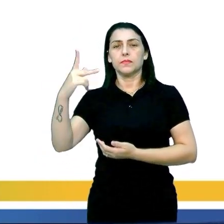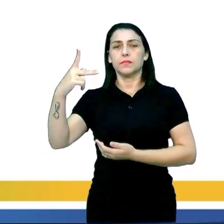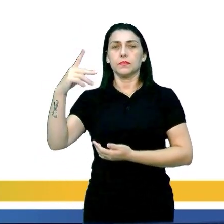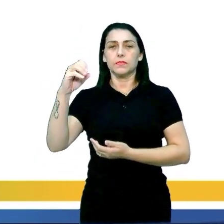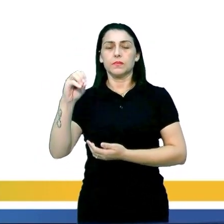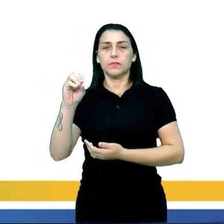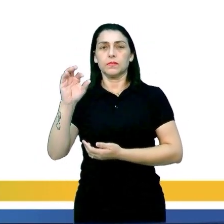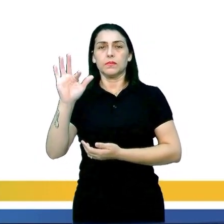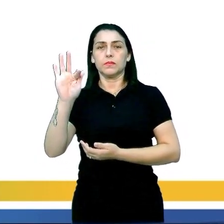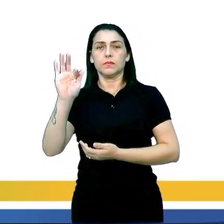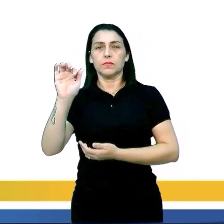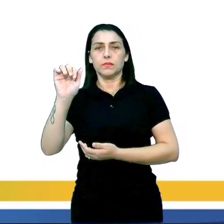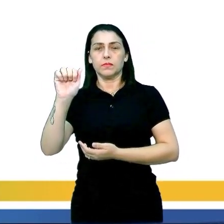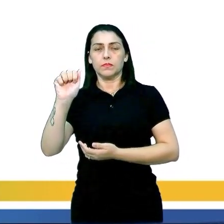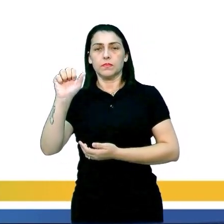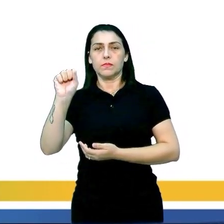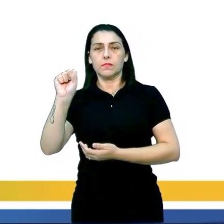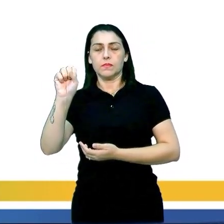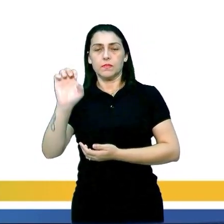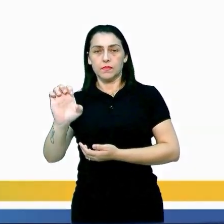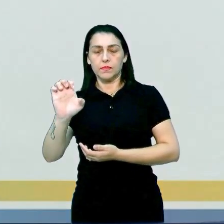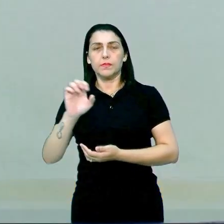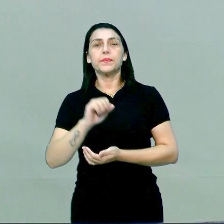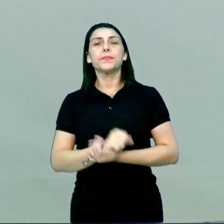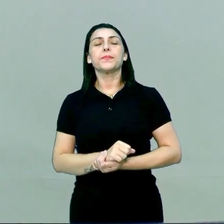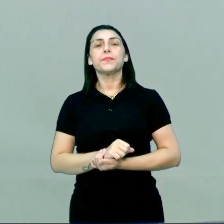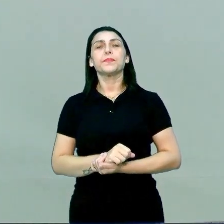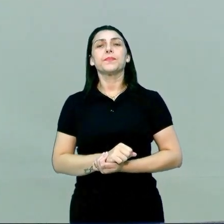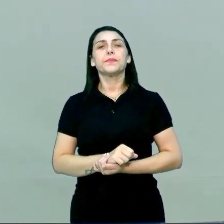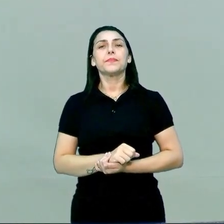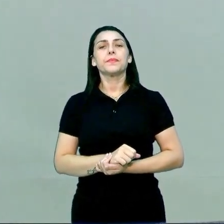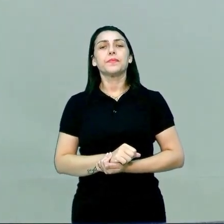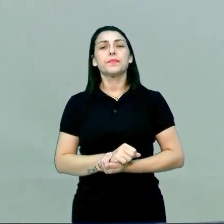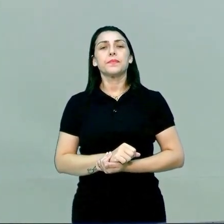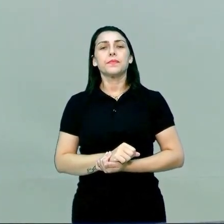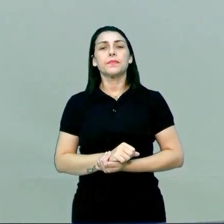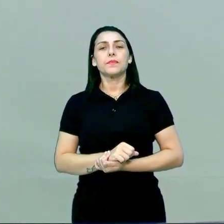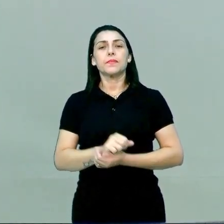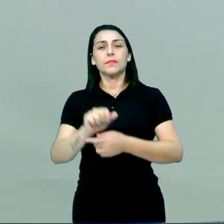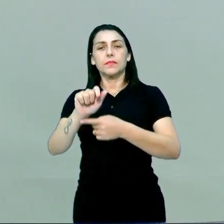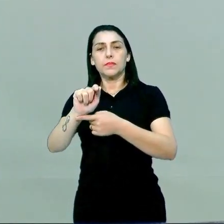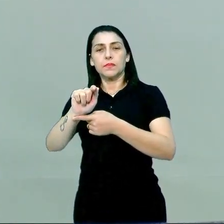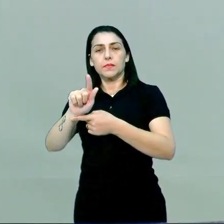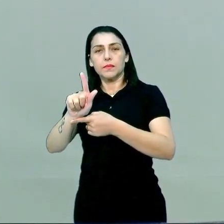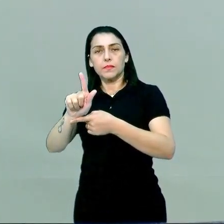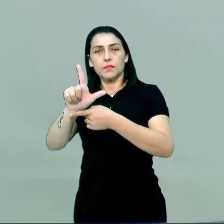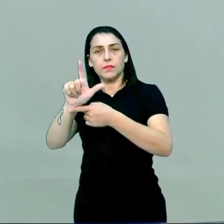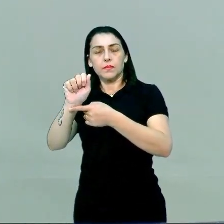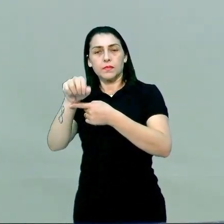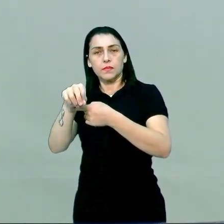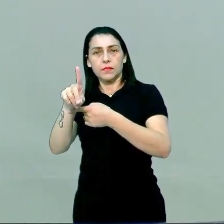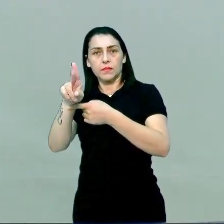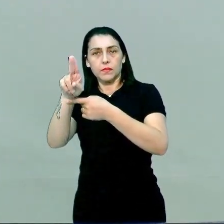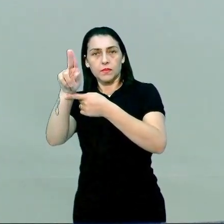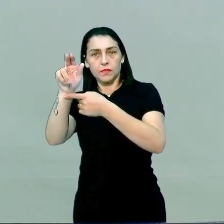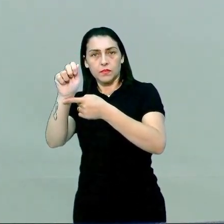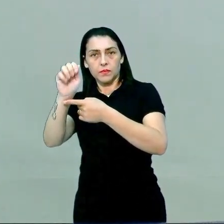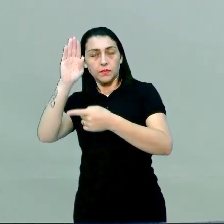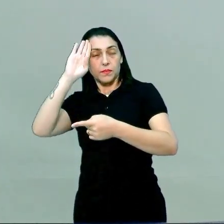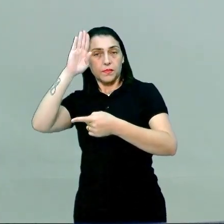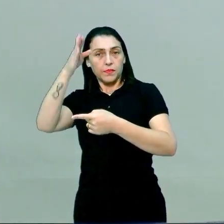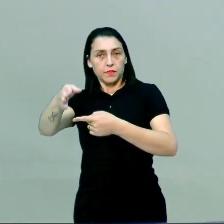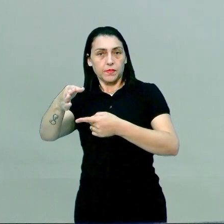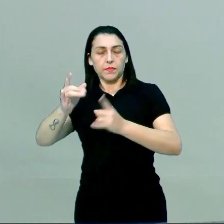tá? Por incrível que pareça, a hipófise, ela é considerada uma glândula mestre do nosso sistema endócrino.